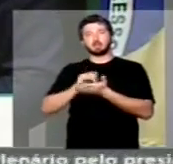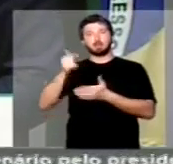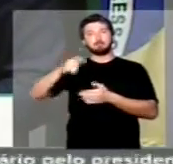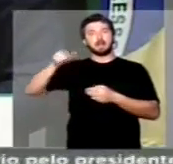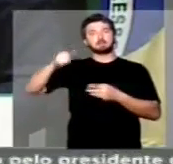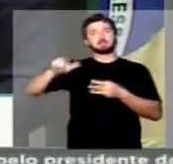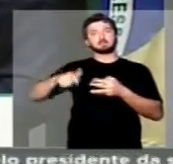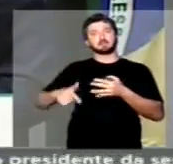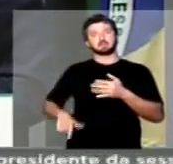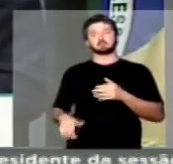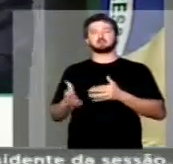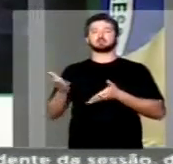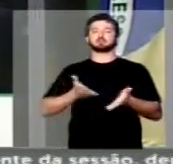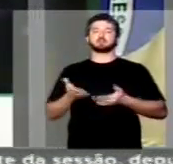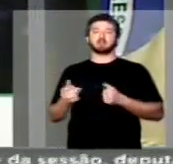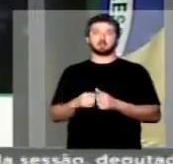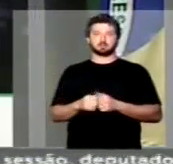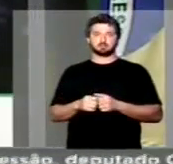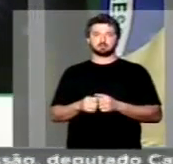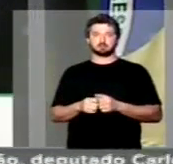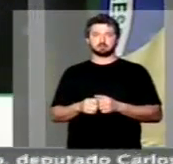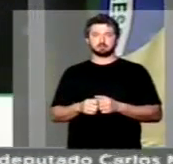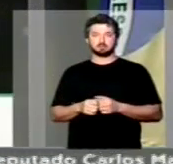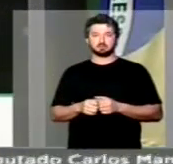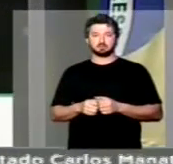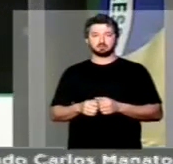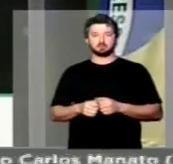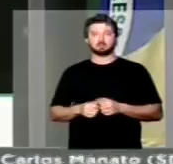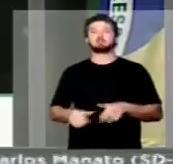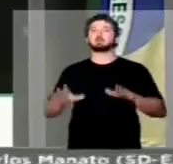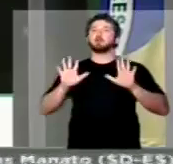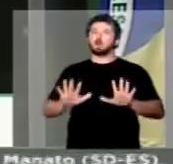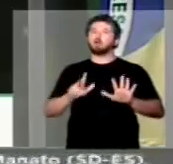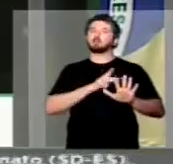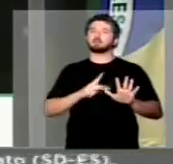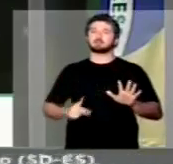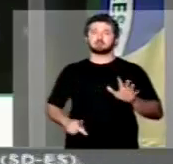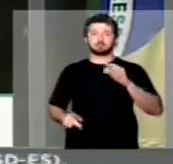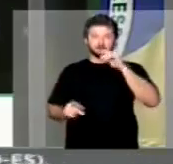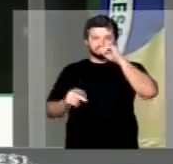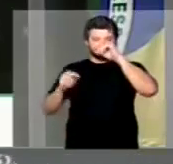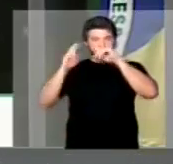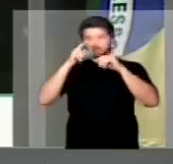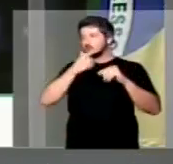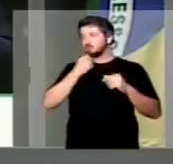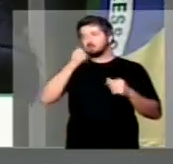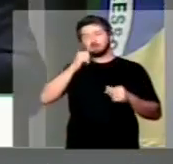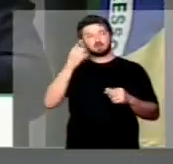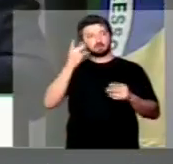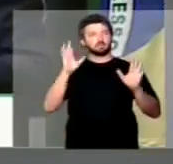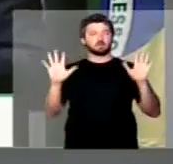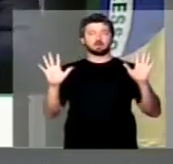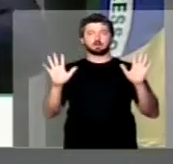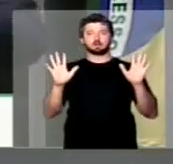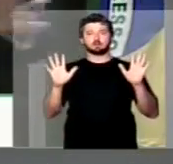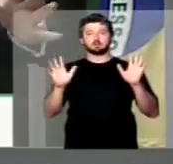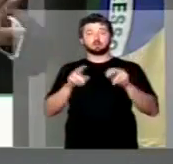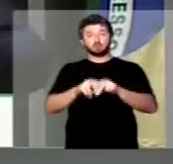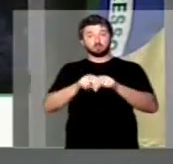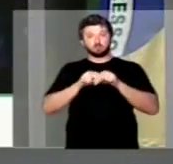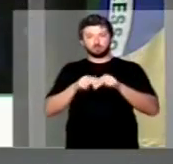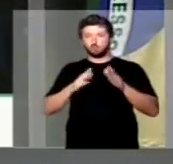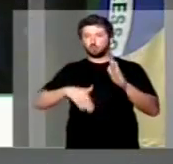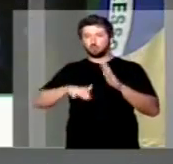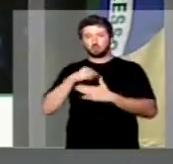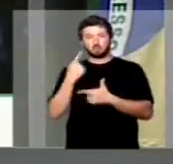mais os seus funcionários. Ora, senhor presidente, senhoras e senhores deputados, diante desse